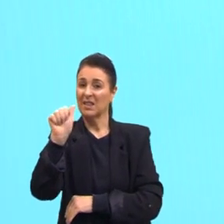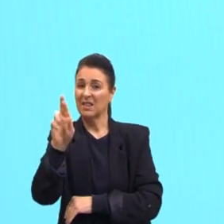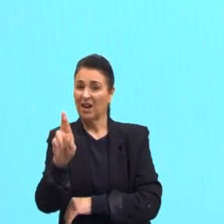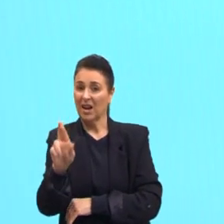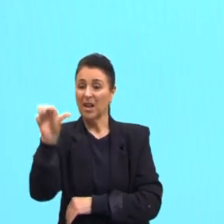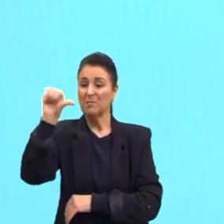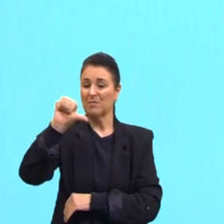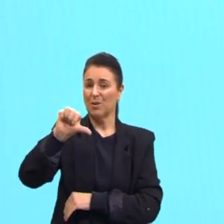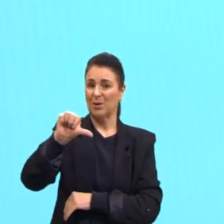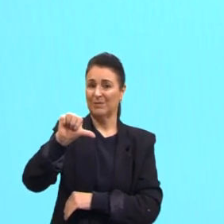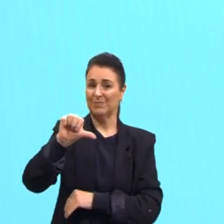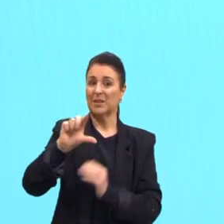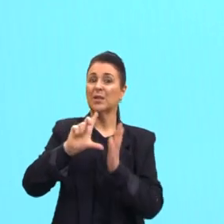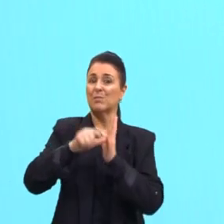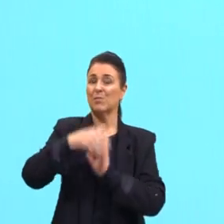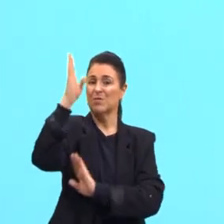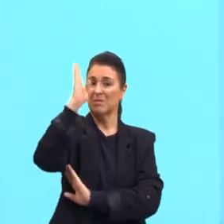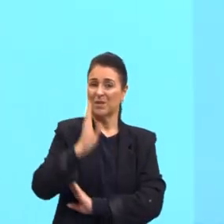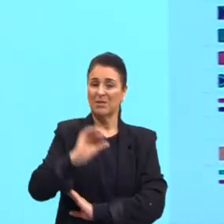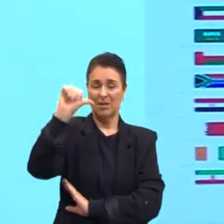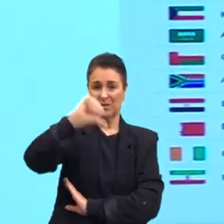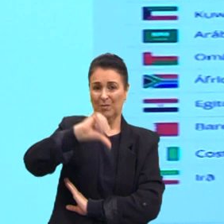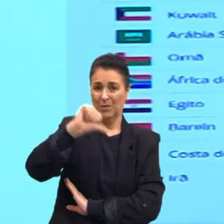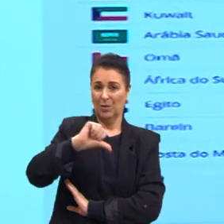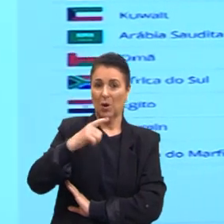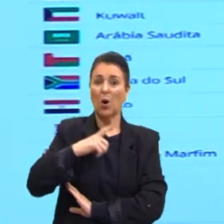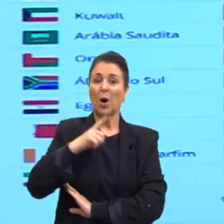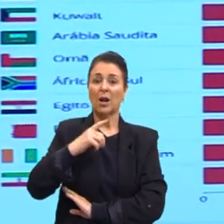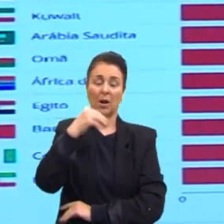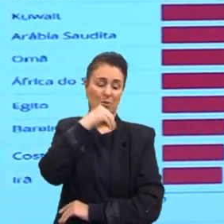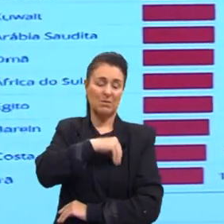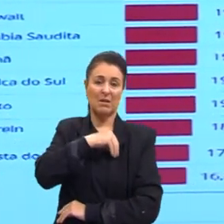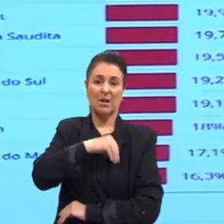E aqui, olha o rendimento da população.